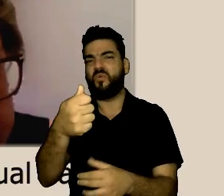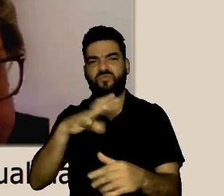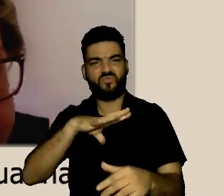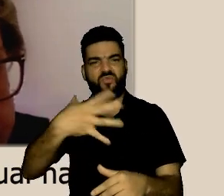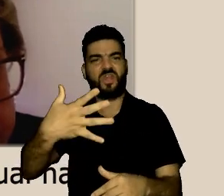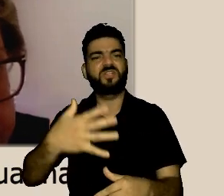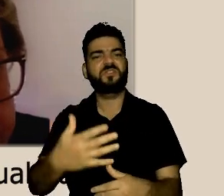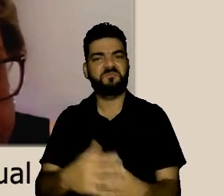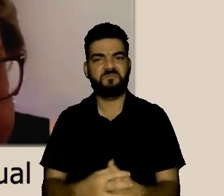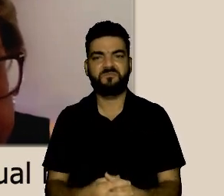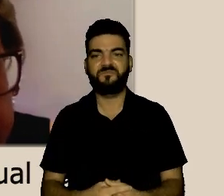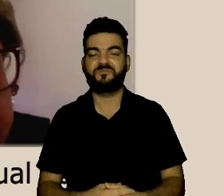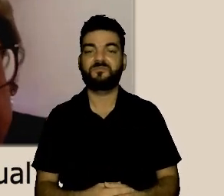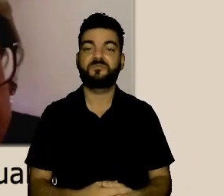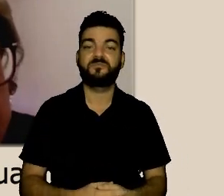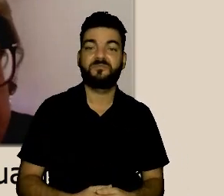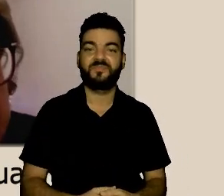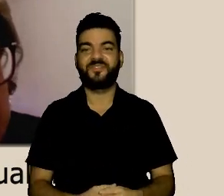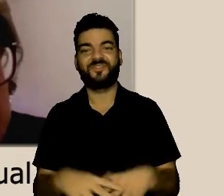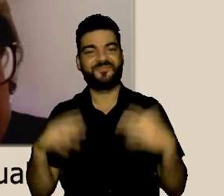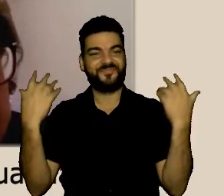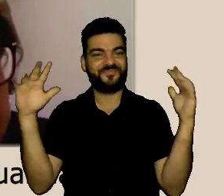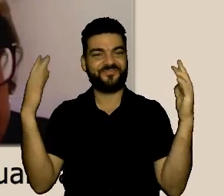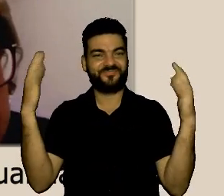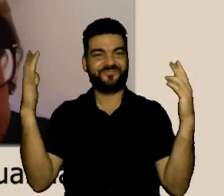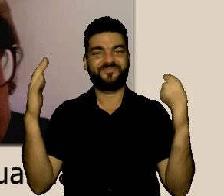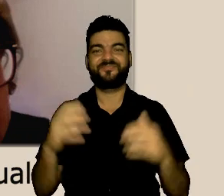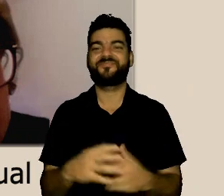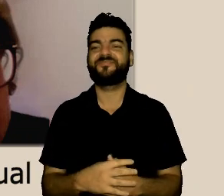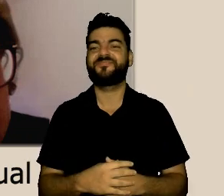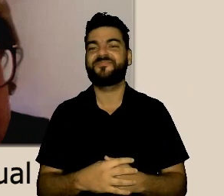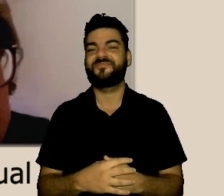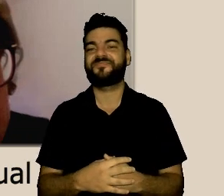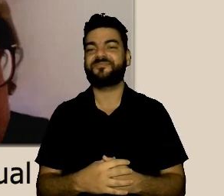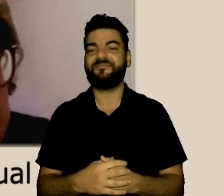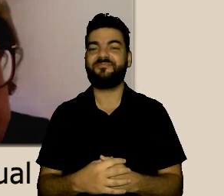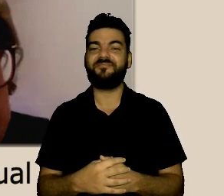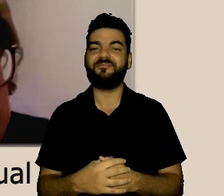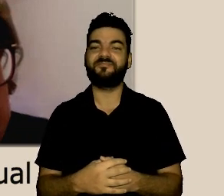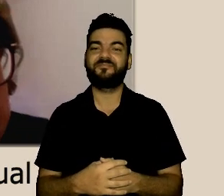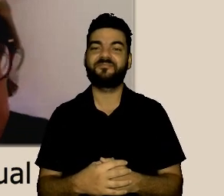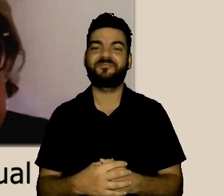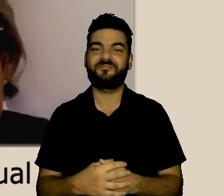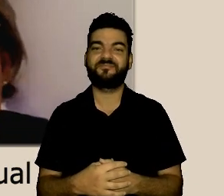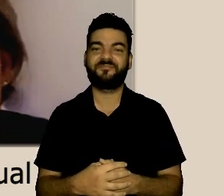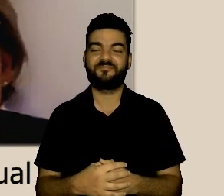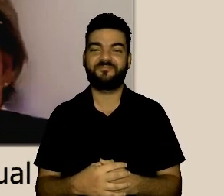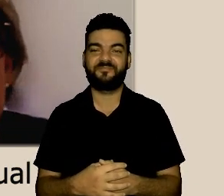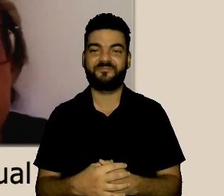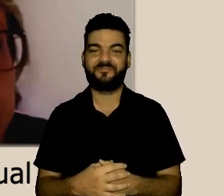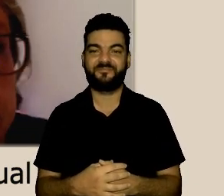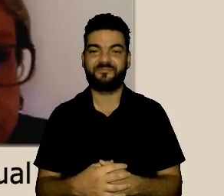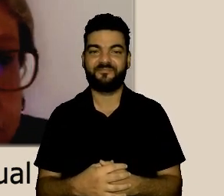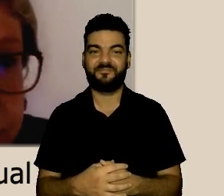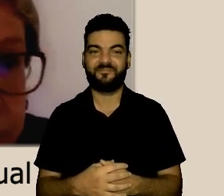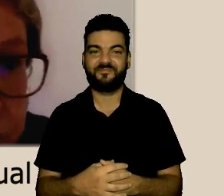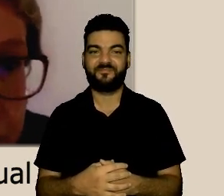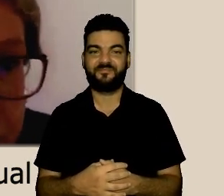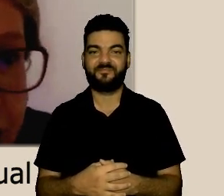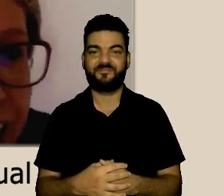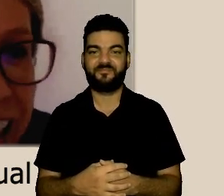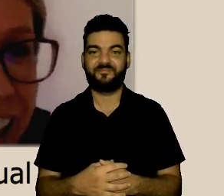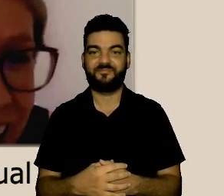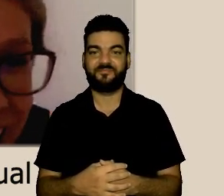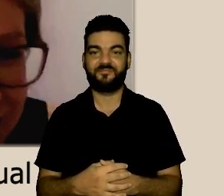função como gestora do núcleo poucas pessoas têm a sensibilidade então Lumena você teve muitos elogios mas é só o da Jocelyn